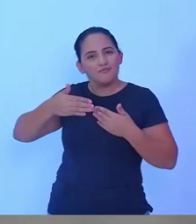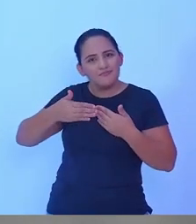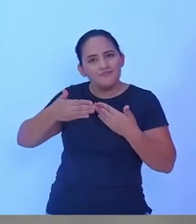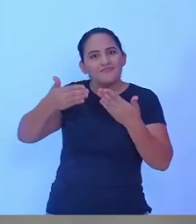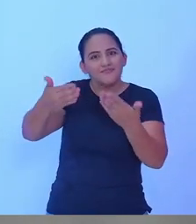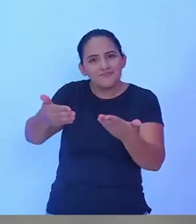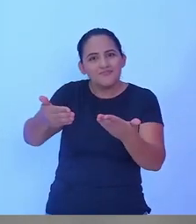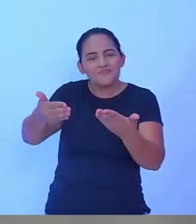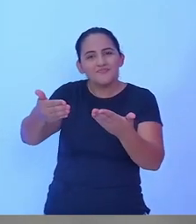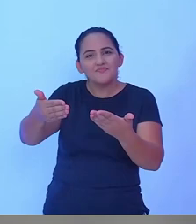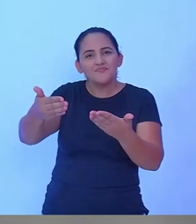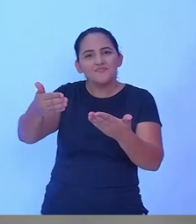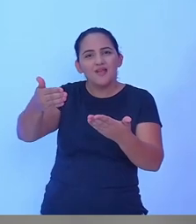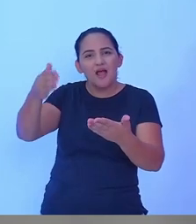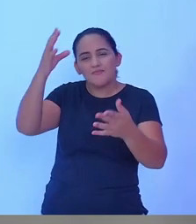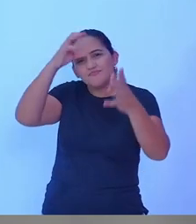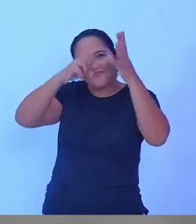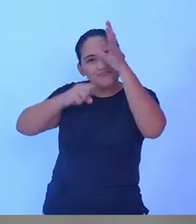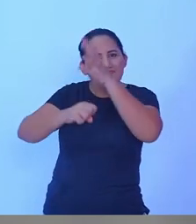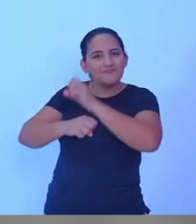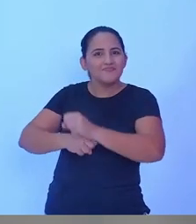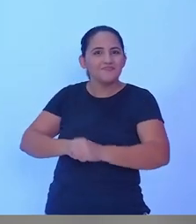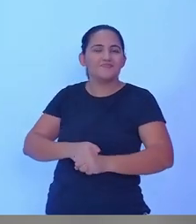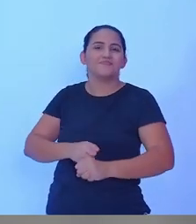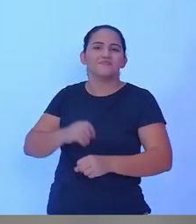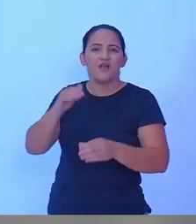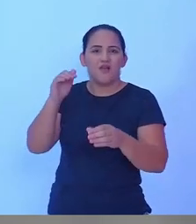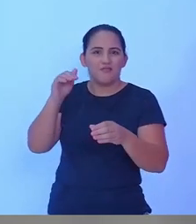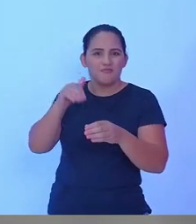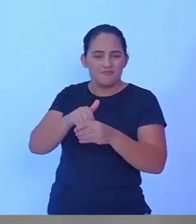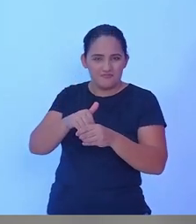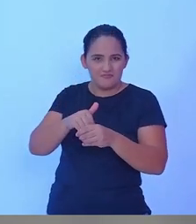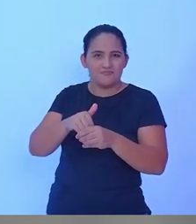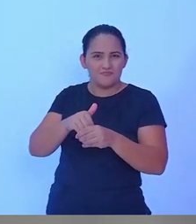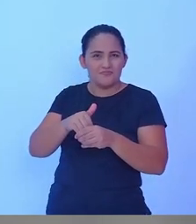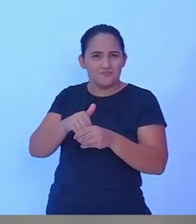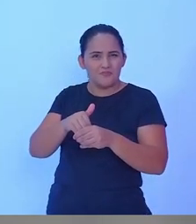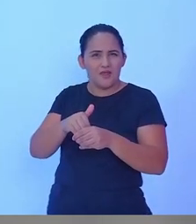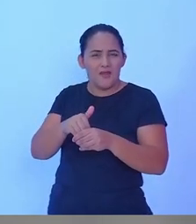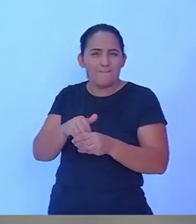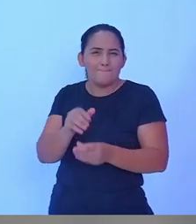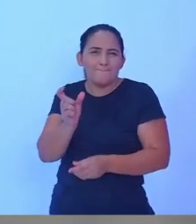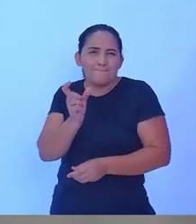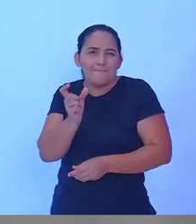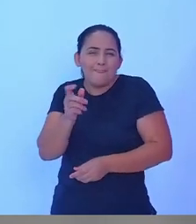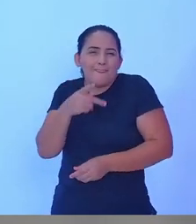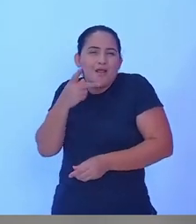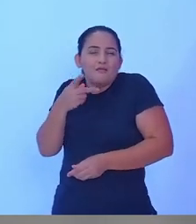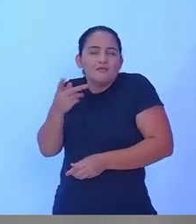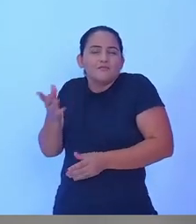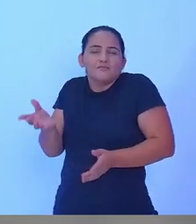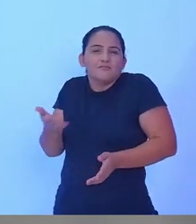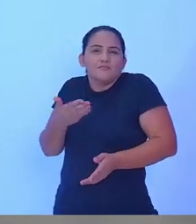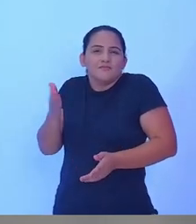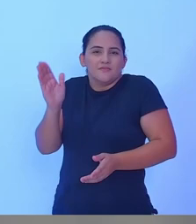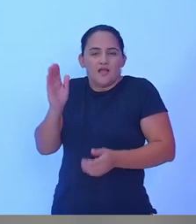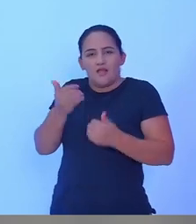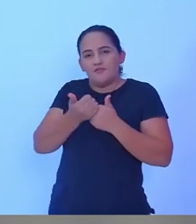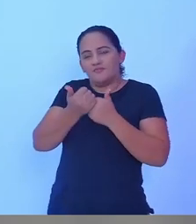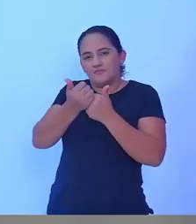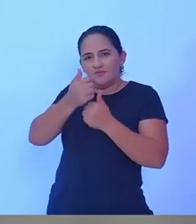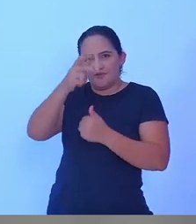conhecimento do nosso leitor de Rolim de Moura as palavras dos nossos candidatos a vice